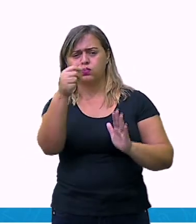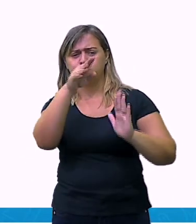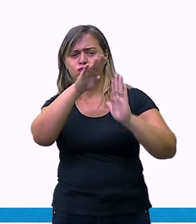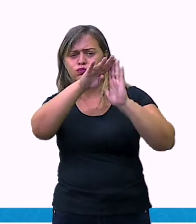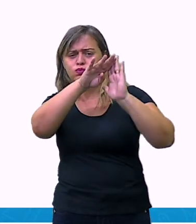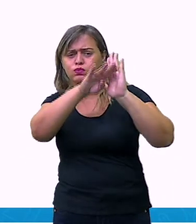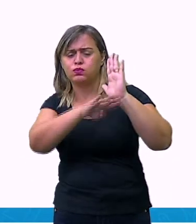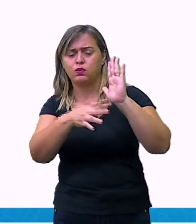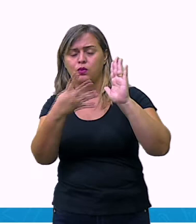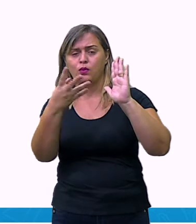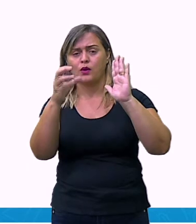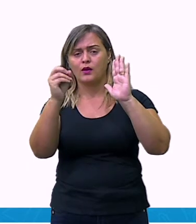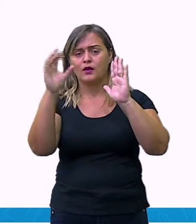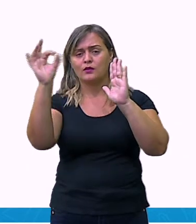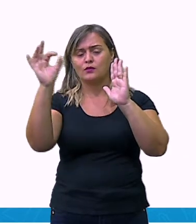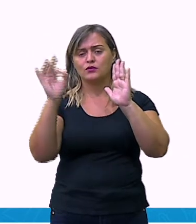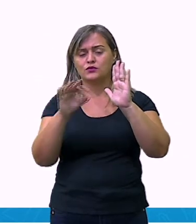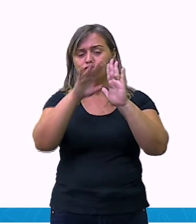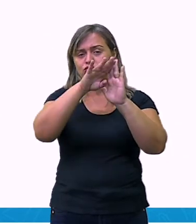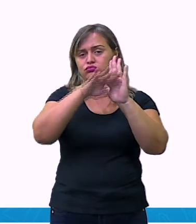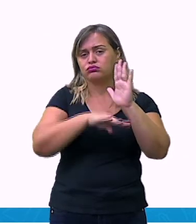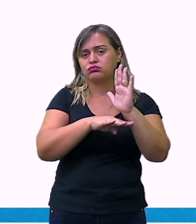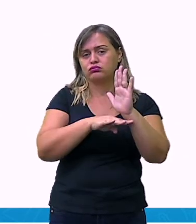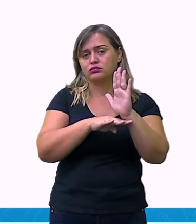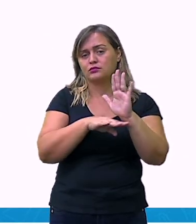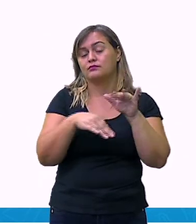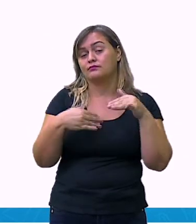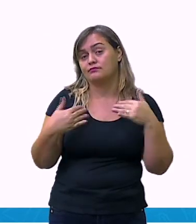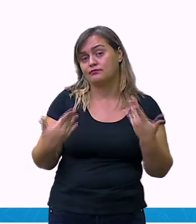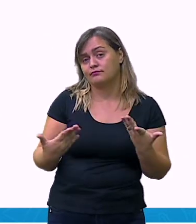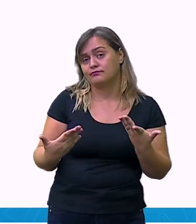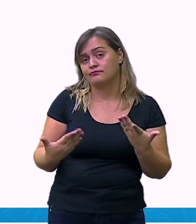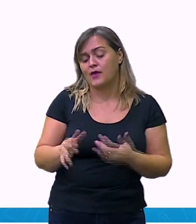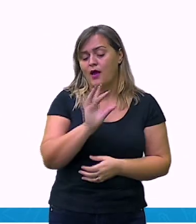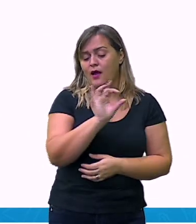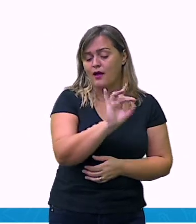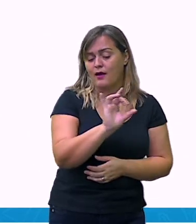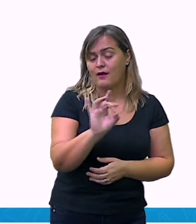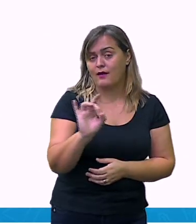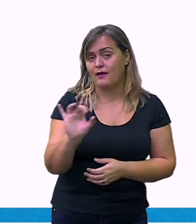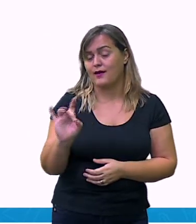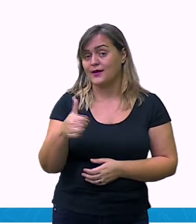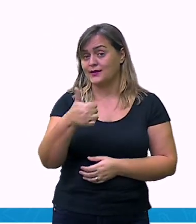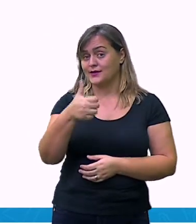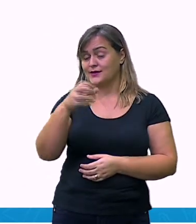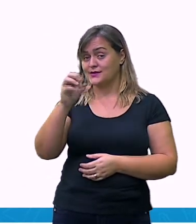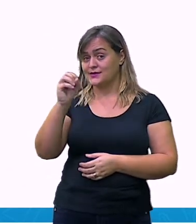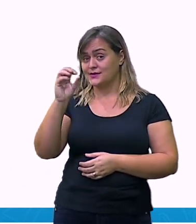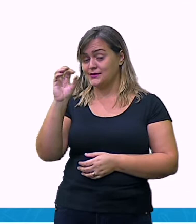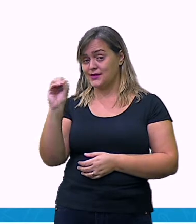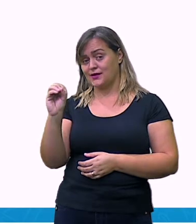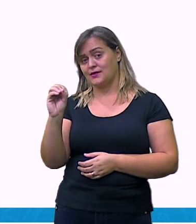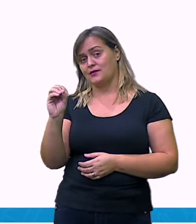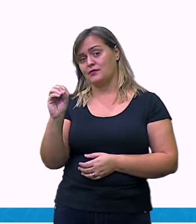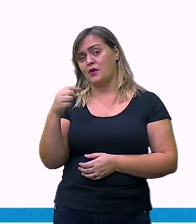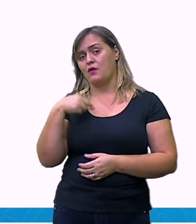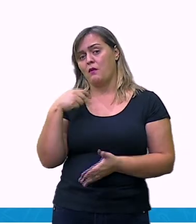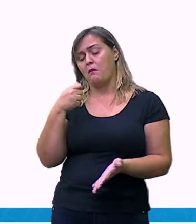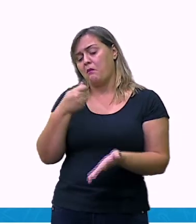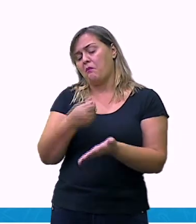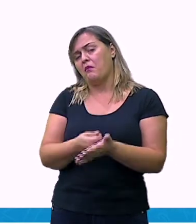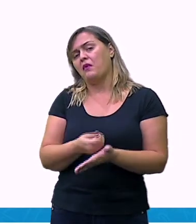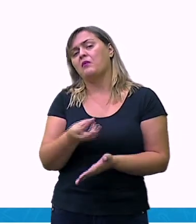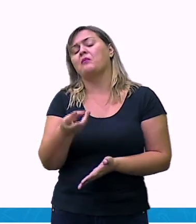desconto. Então, a cada cem do preço de um objeto, pagarei. Deixei escrito aqui para vocês.